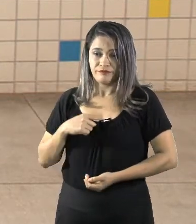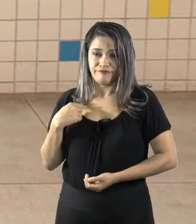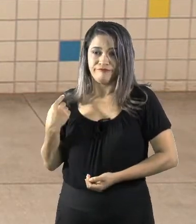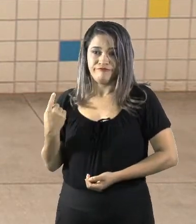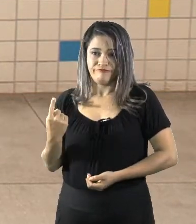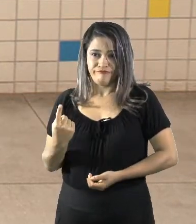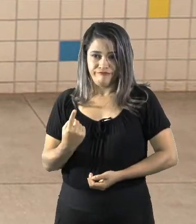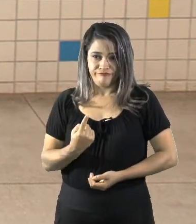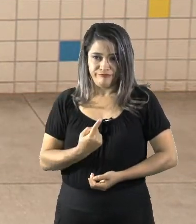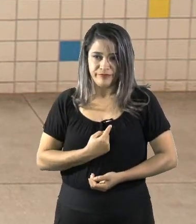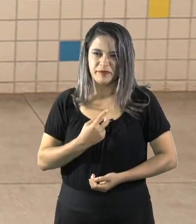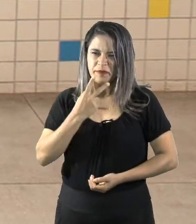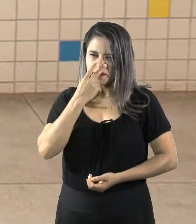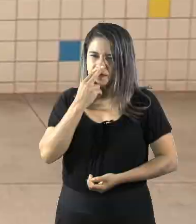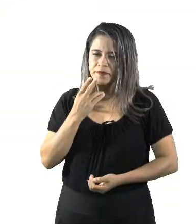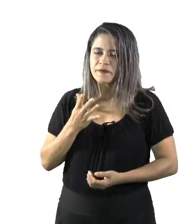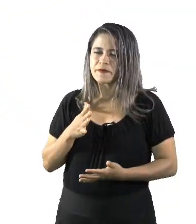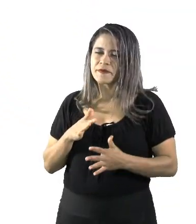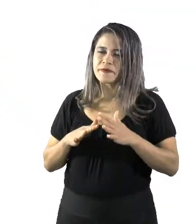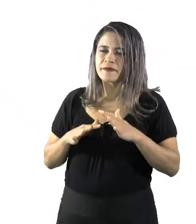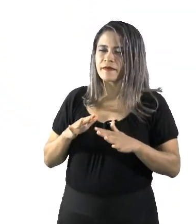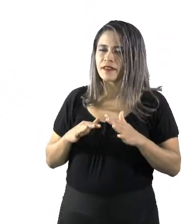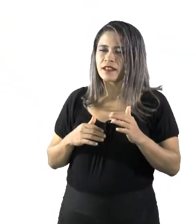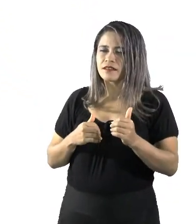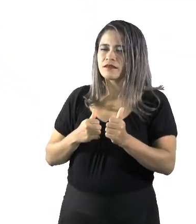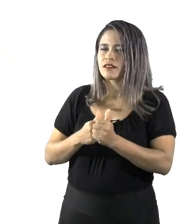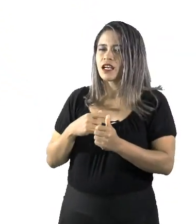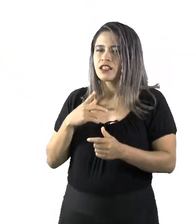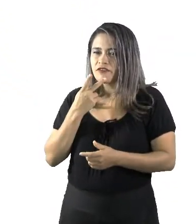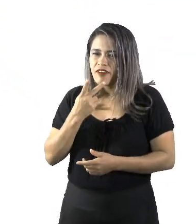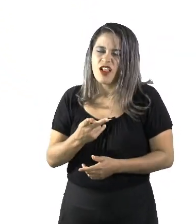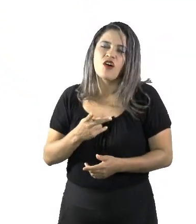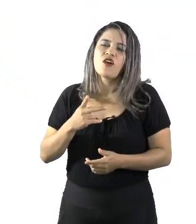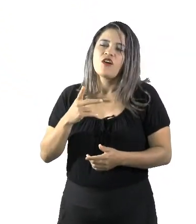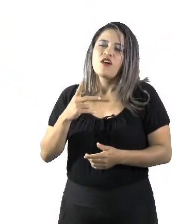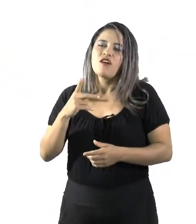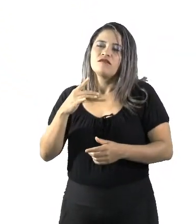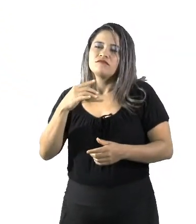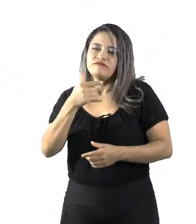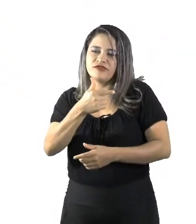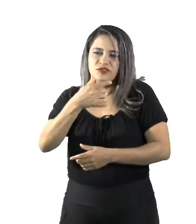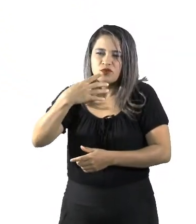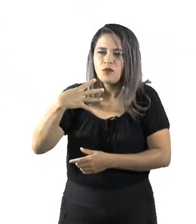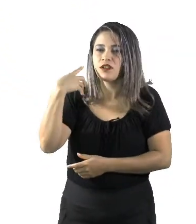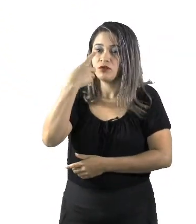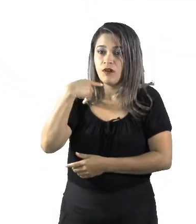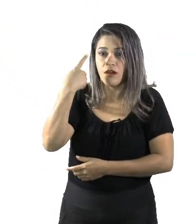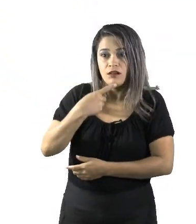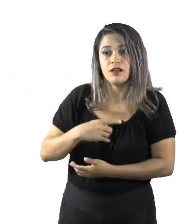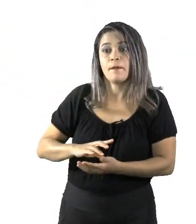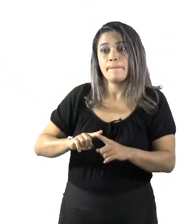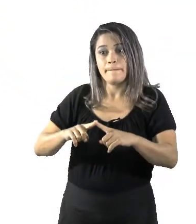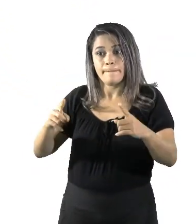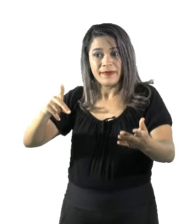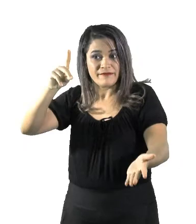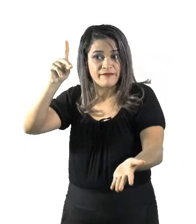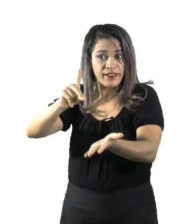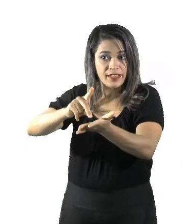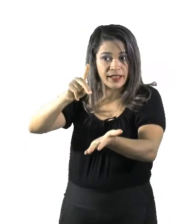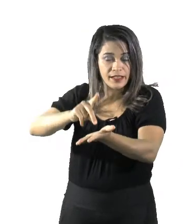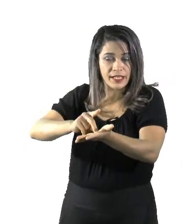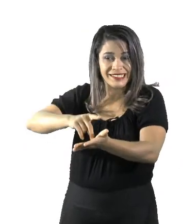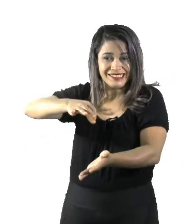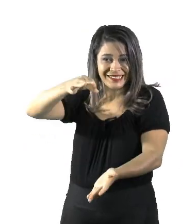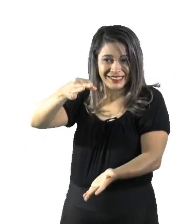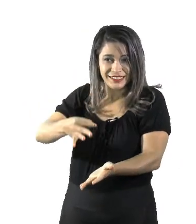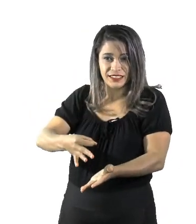aproximadamente, a gente arredondou esse giro em 24 horas. Mas, na verdade, nós levamos